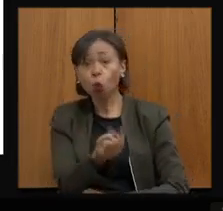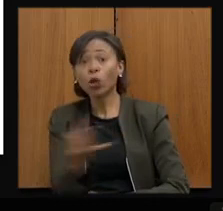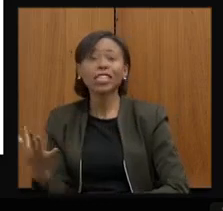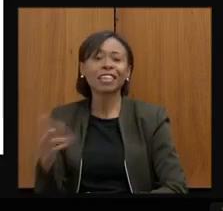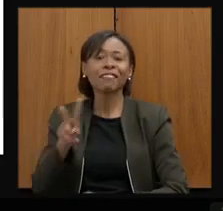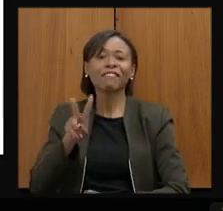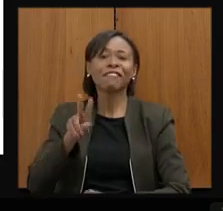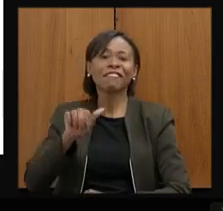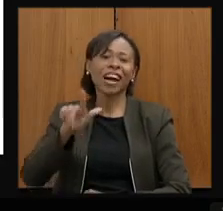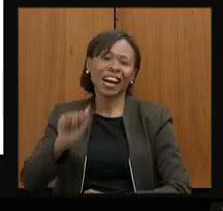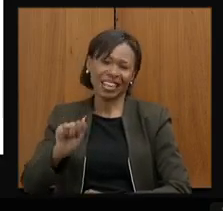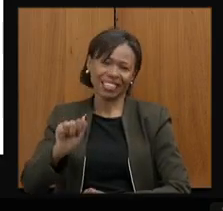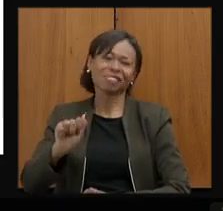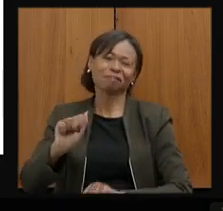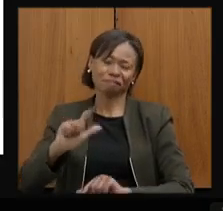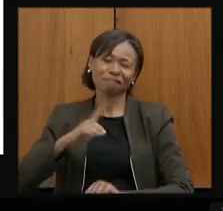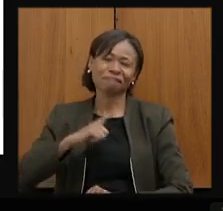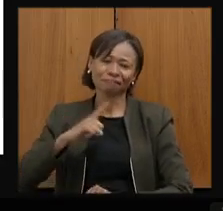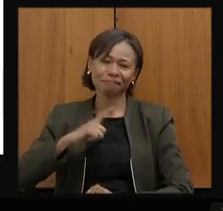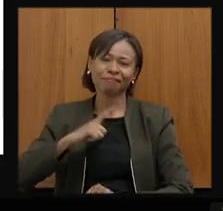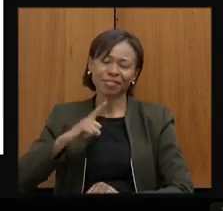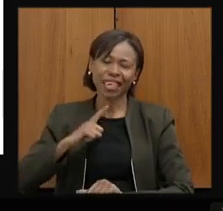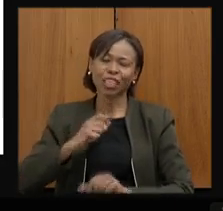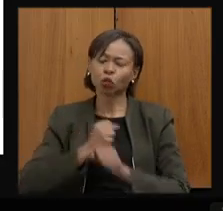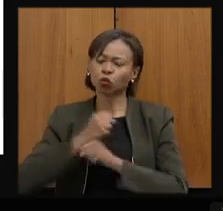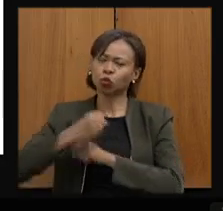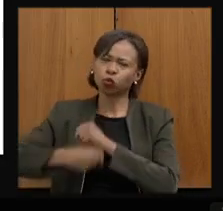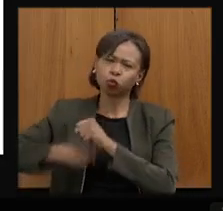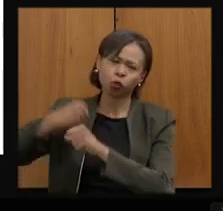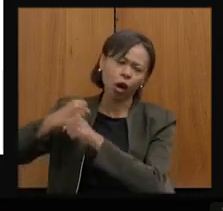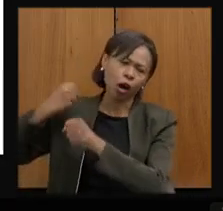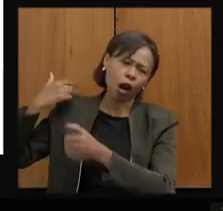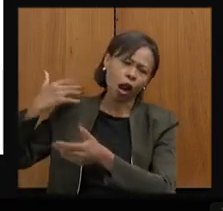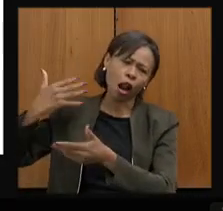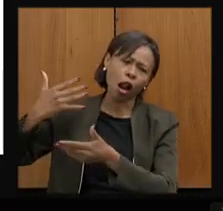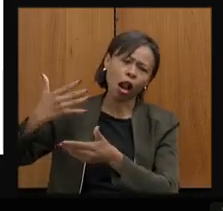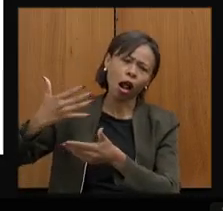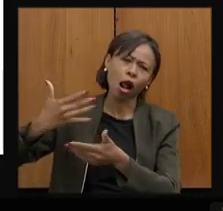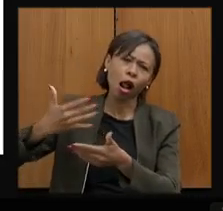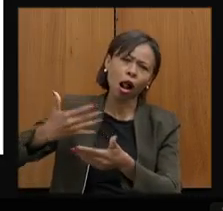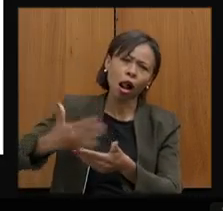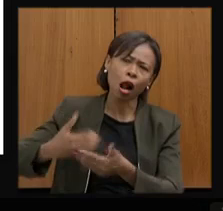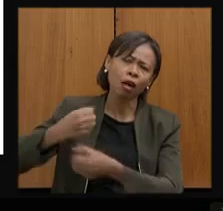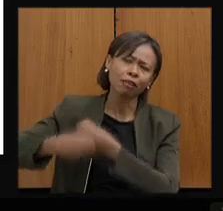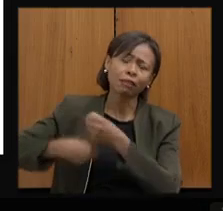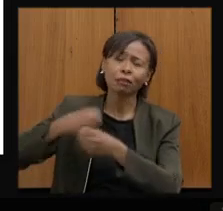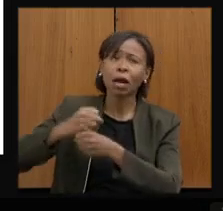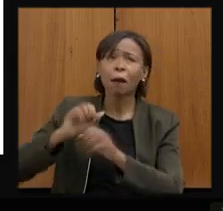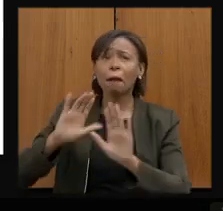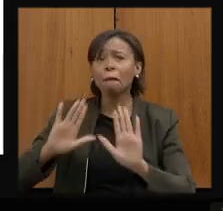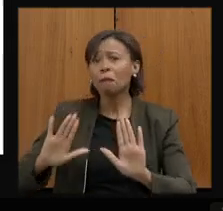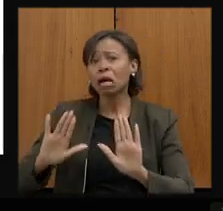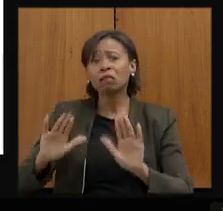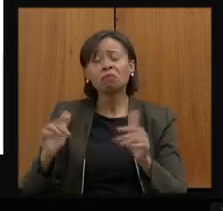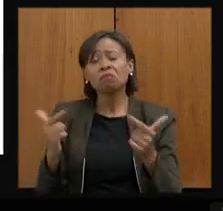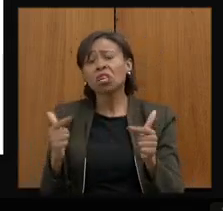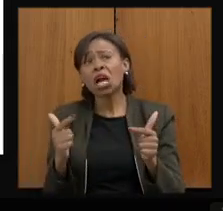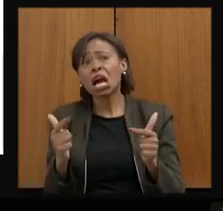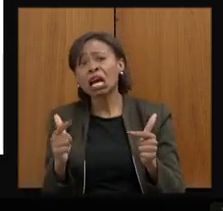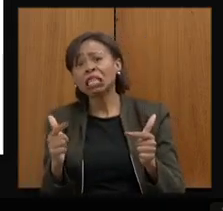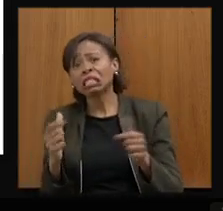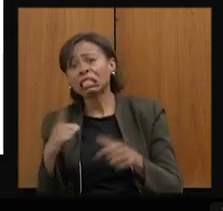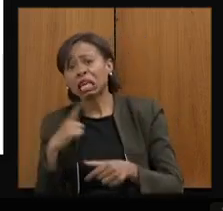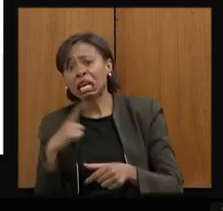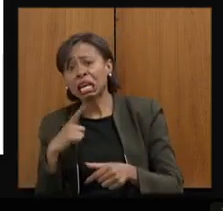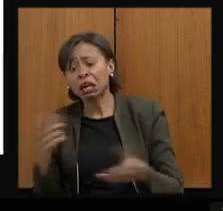ofertadas e sustentadas ao longo dos anos, sem nenhum questionamento em relação a se se cria ou não se cria a promoção